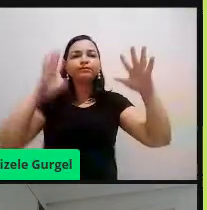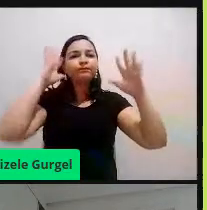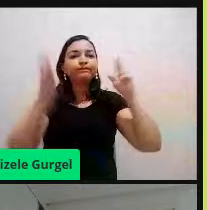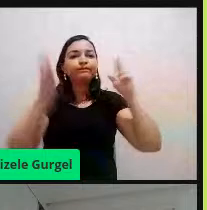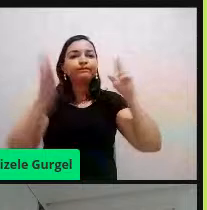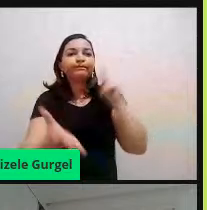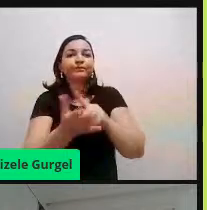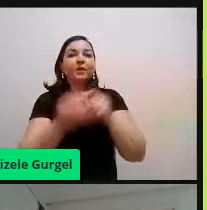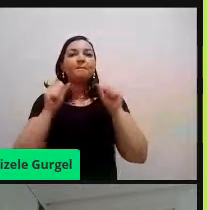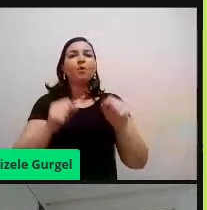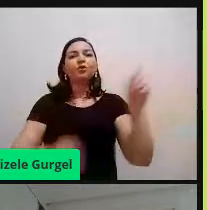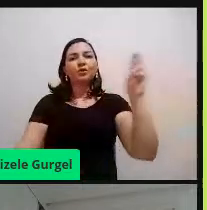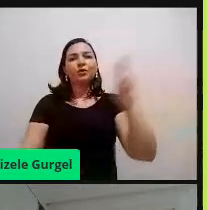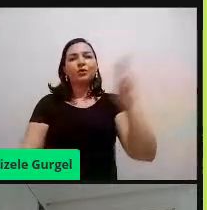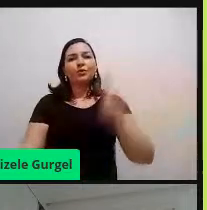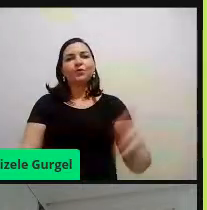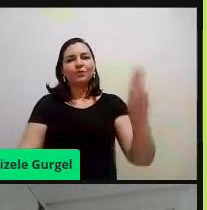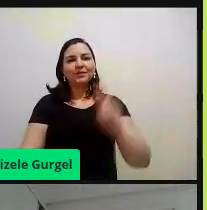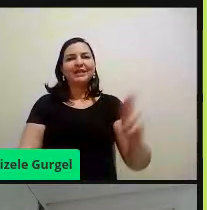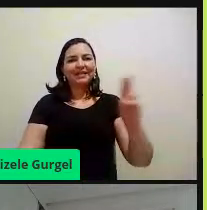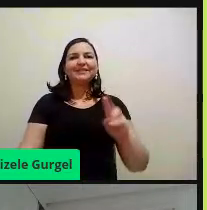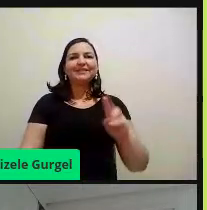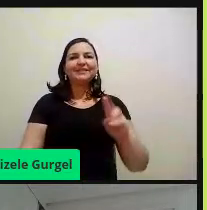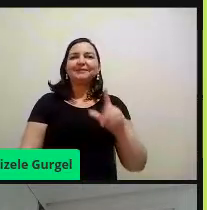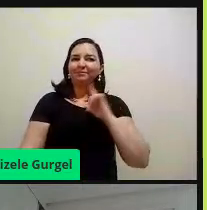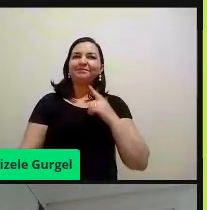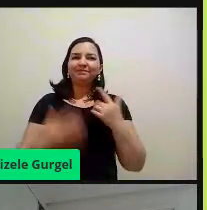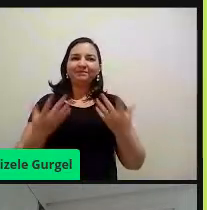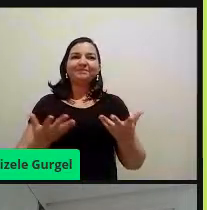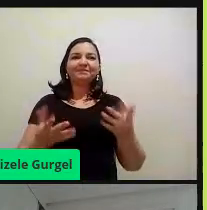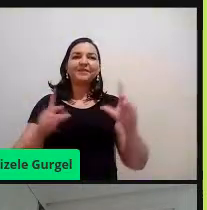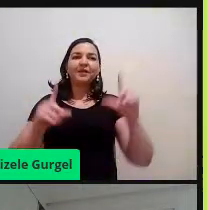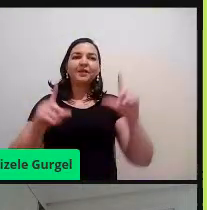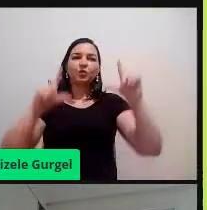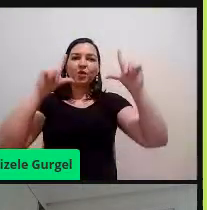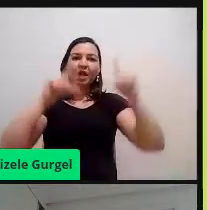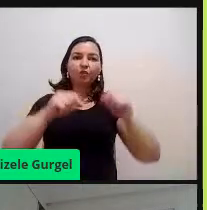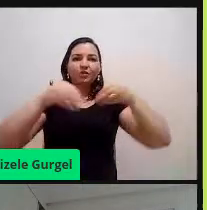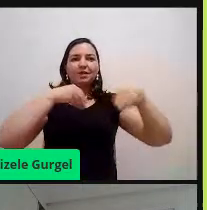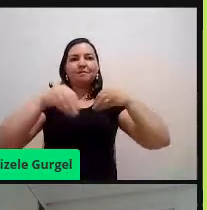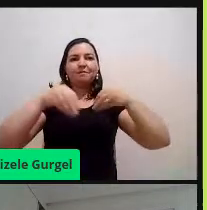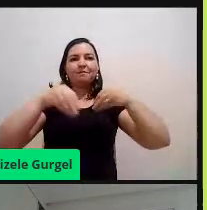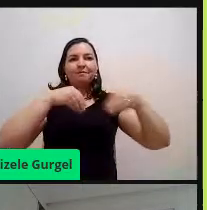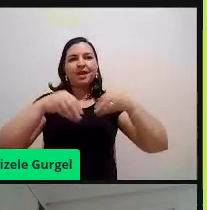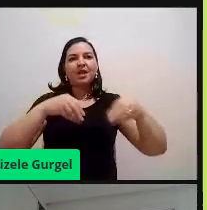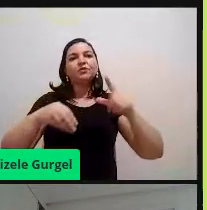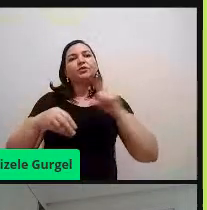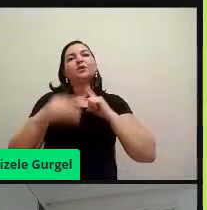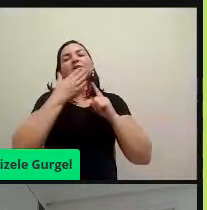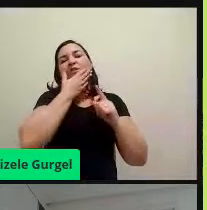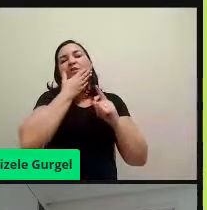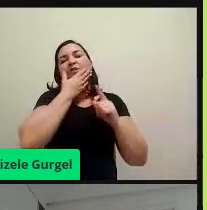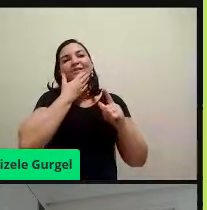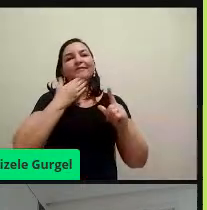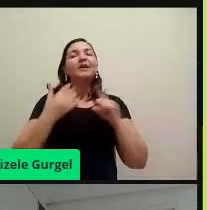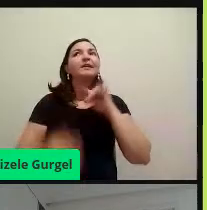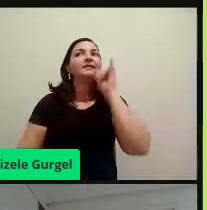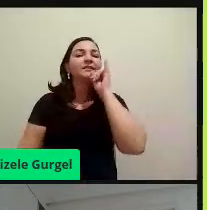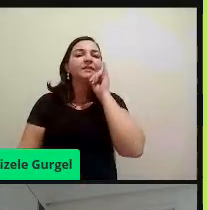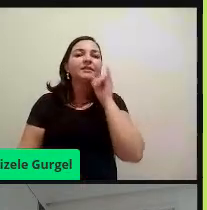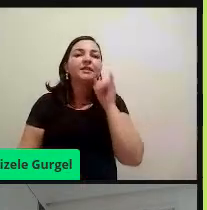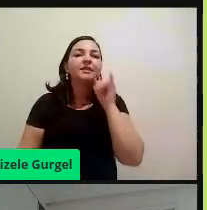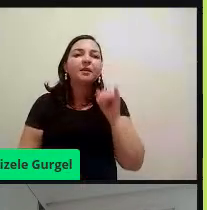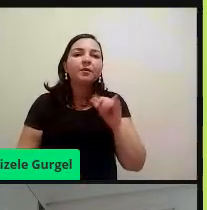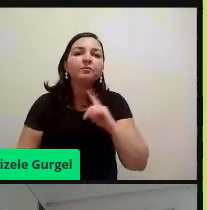né, então, é isso que a gente faz no Reduza Plástica, então a gente faz campanhas, né, essa campanha aqui foi bem,